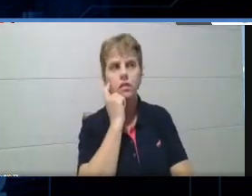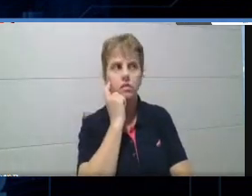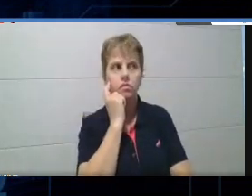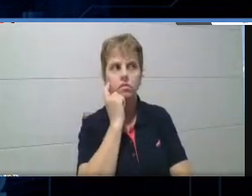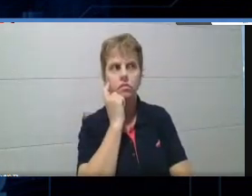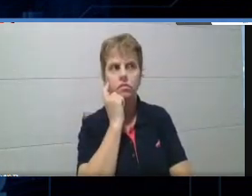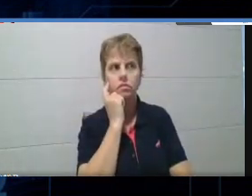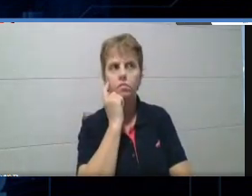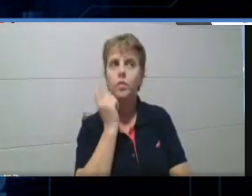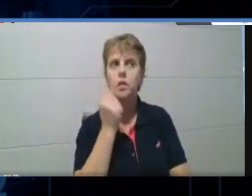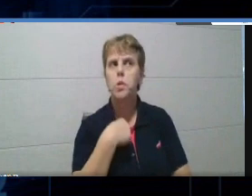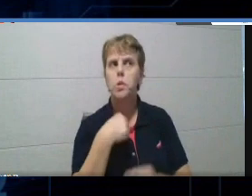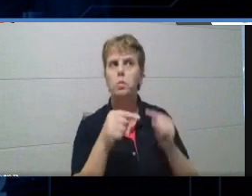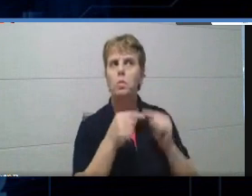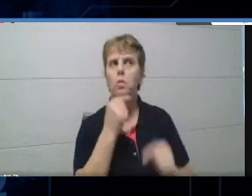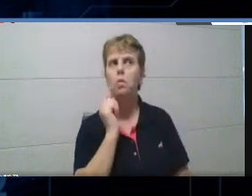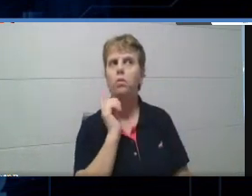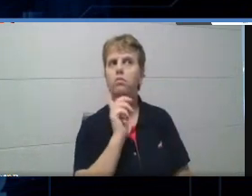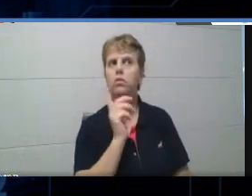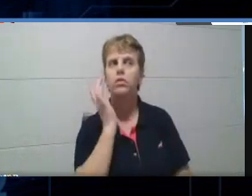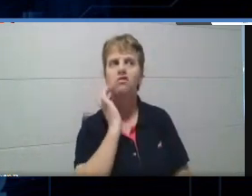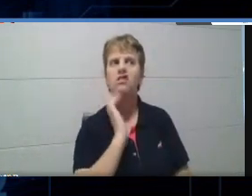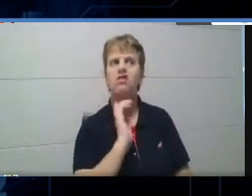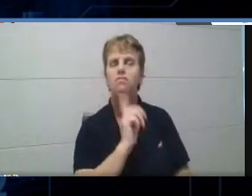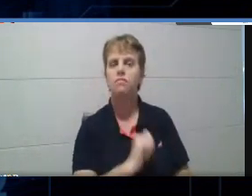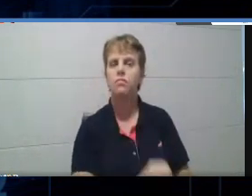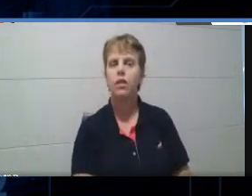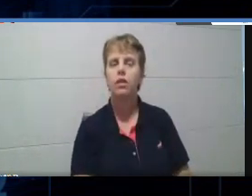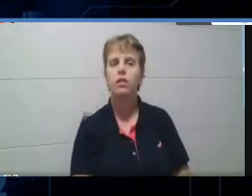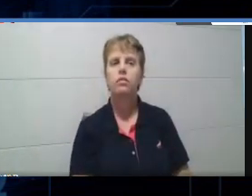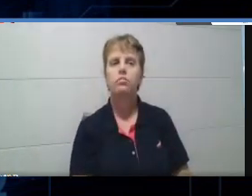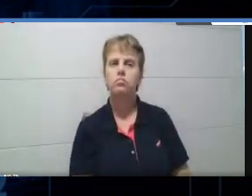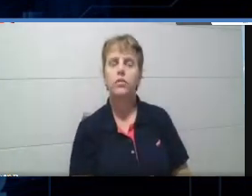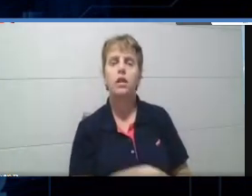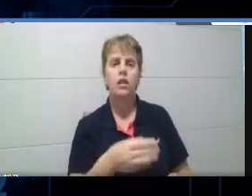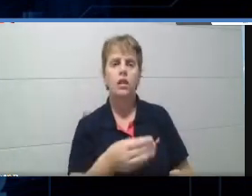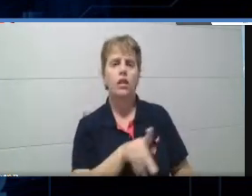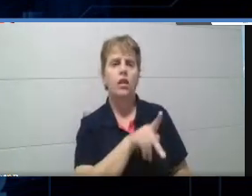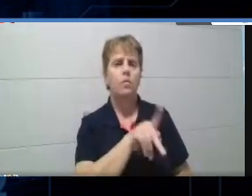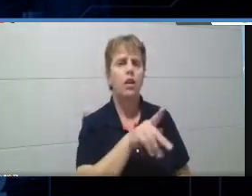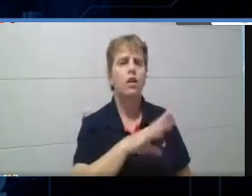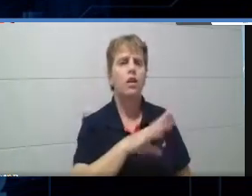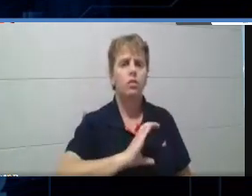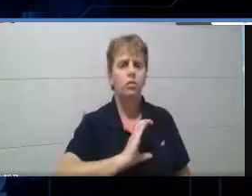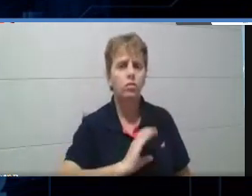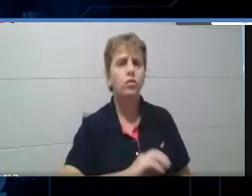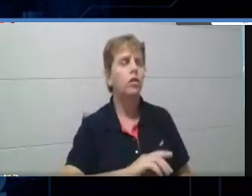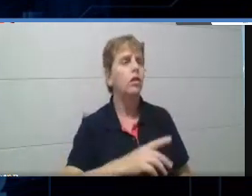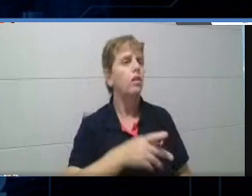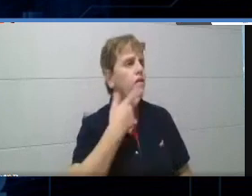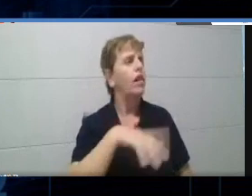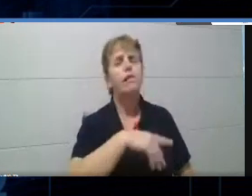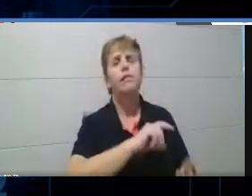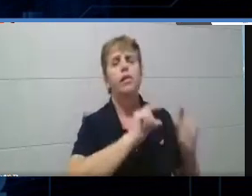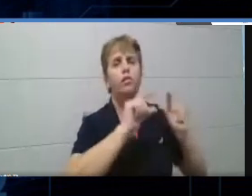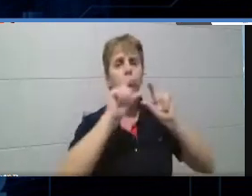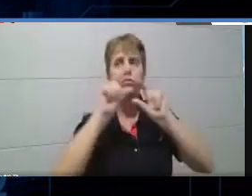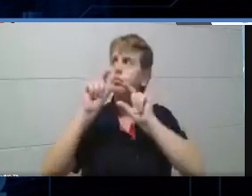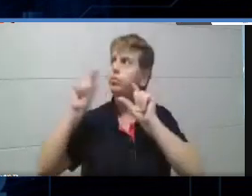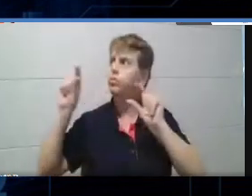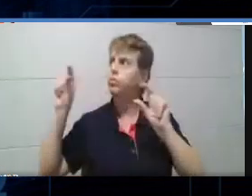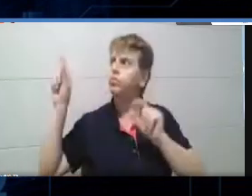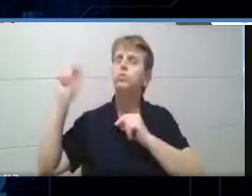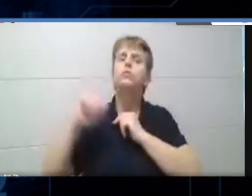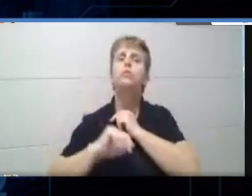comunique de português, não vou colocar isso, e aí ela assim, mas como não, você tem que descontar, eu falei, e aí essa frase do Lino me